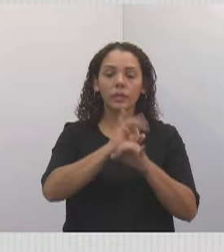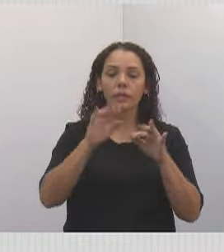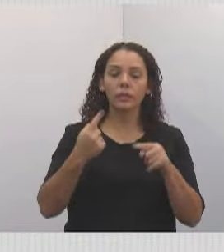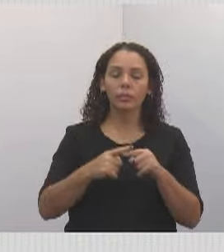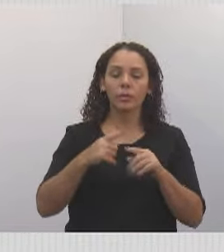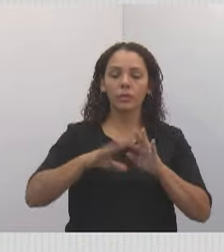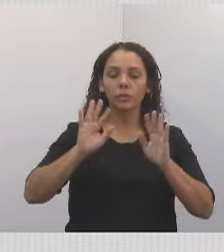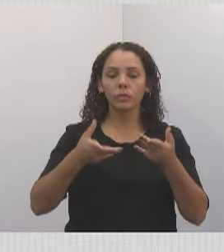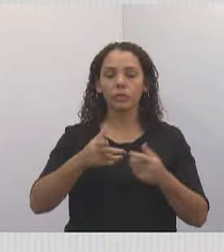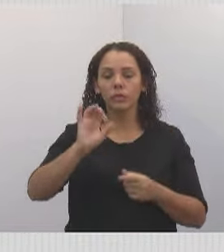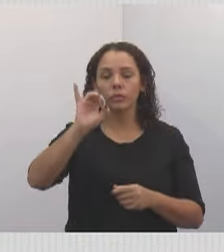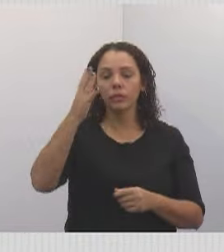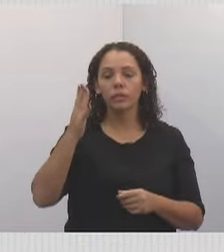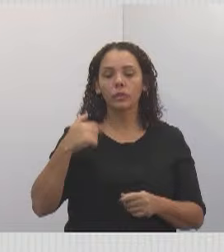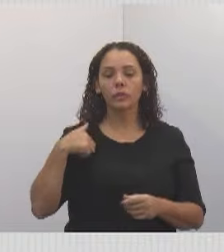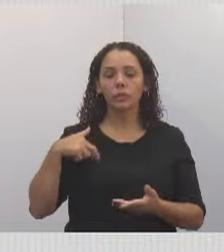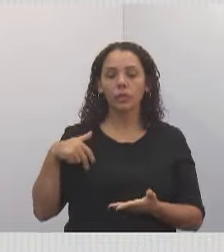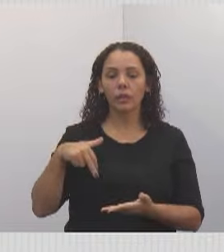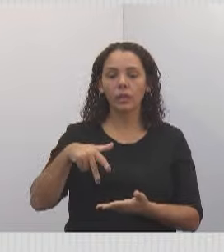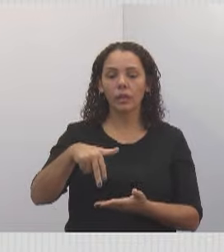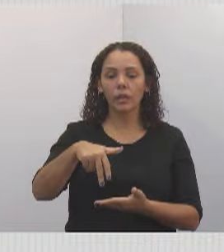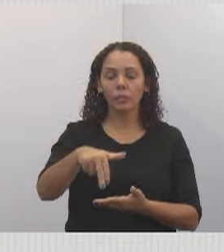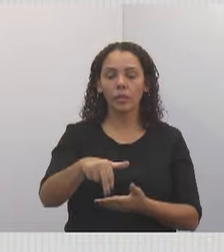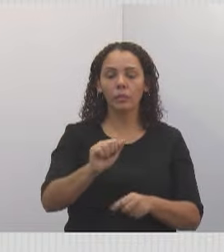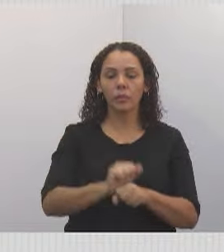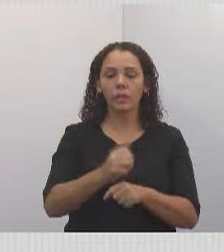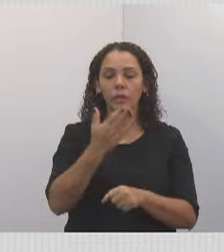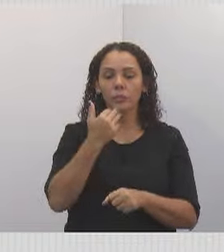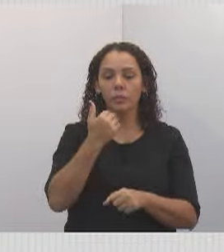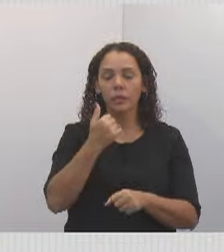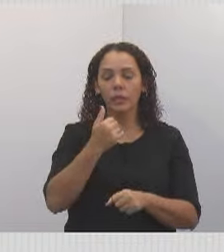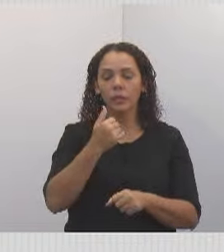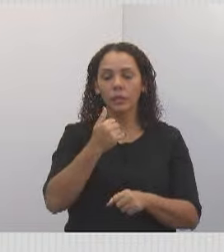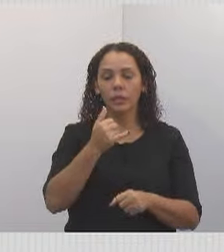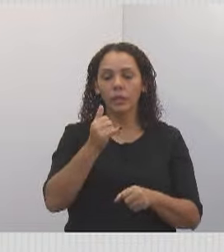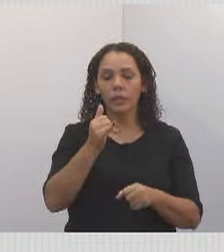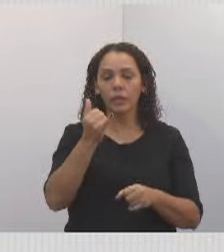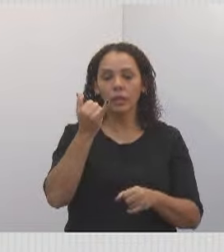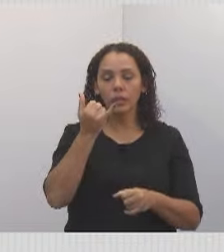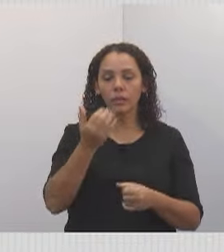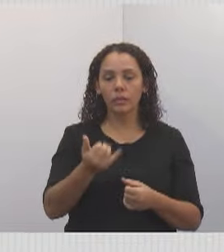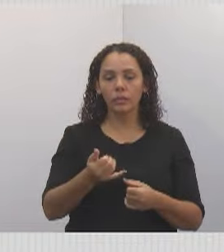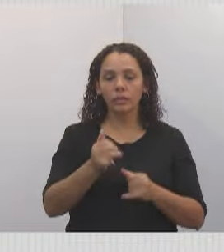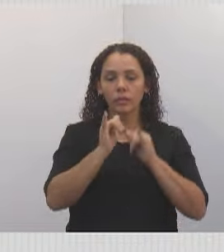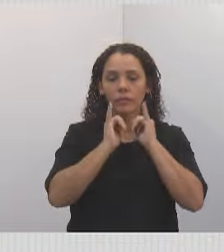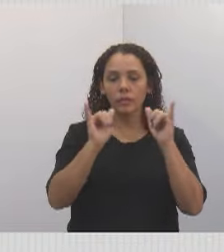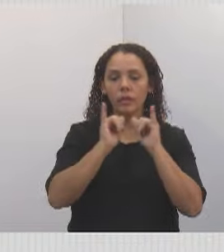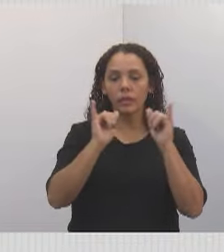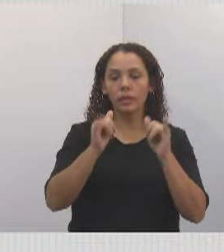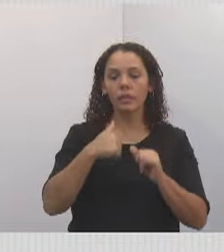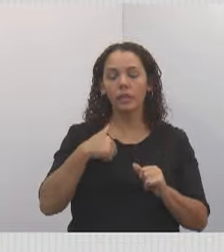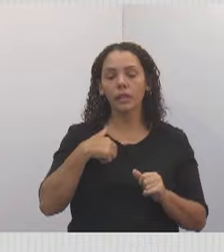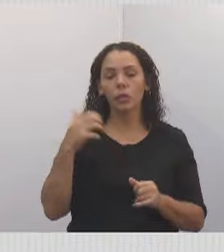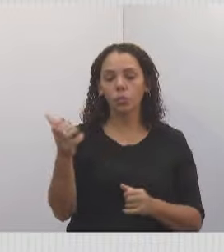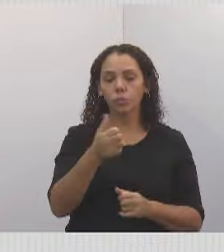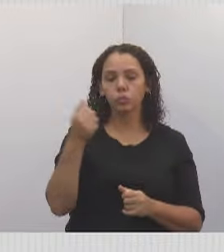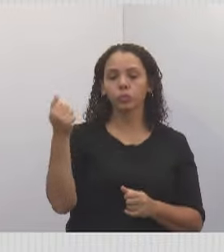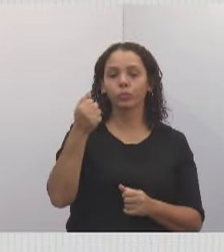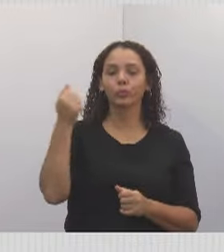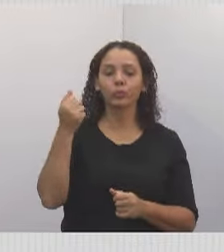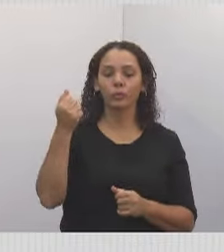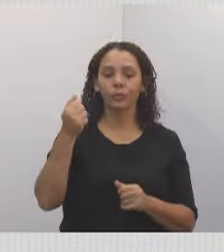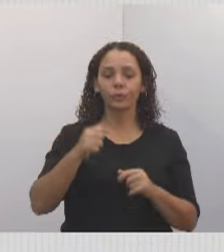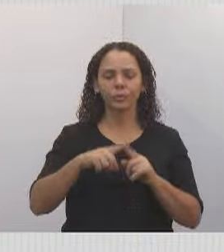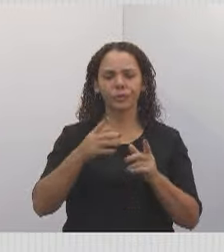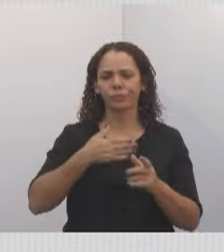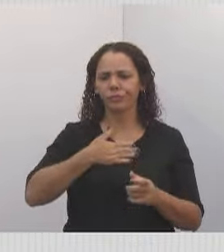uma caminhada, parei para almoçar, disseram que eu estava tomando um choppinho, mas eu não gosto de bebida, não, não acho